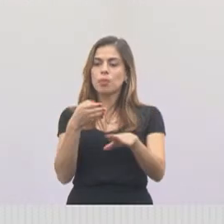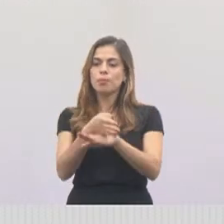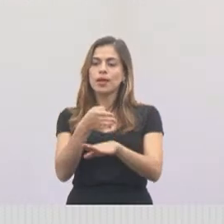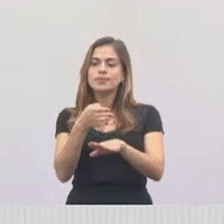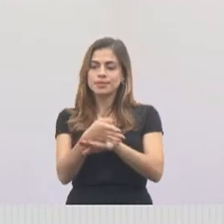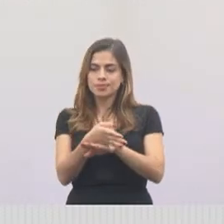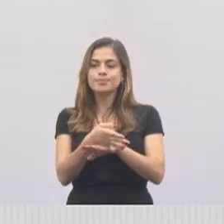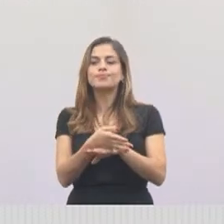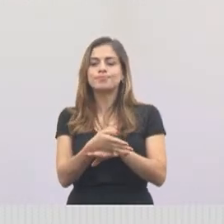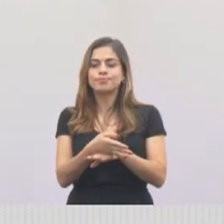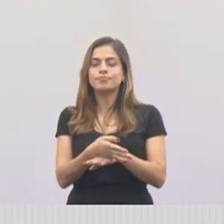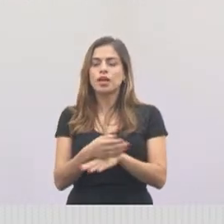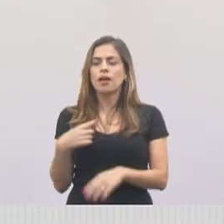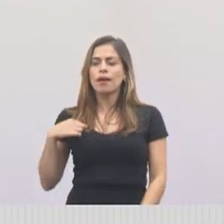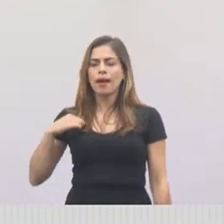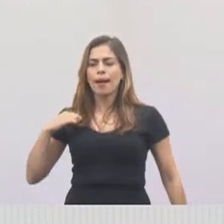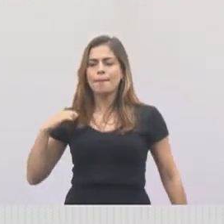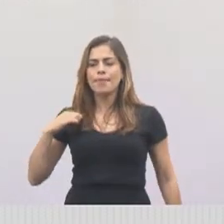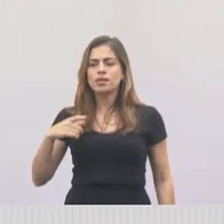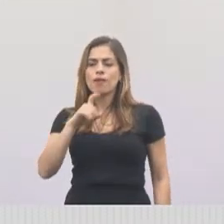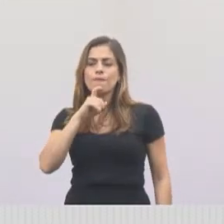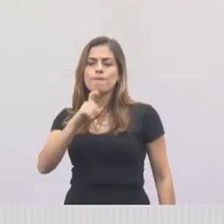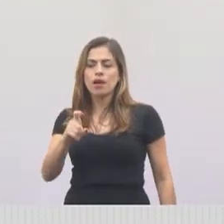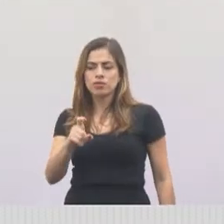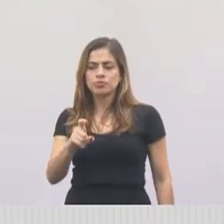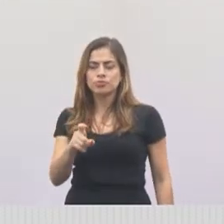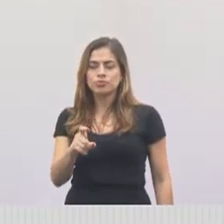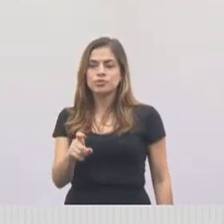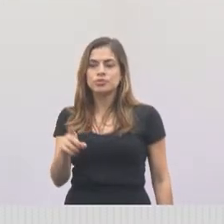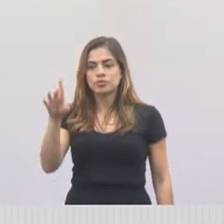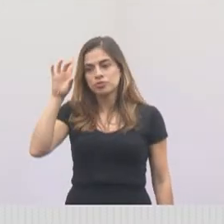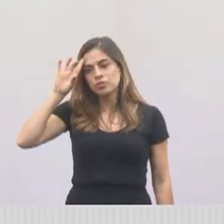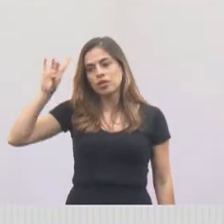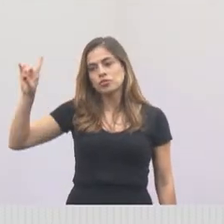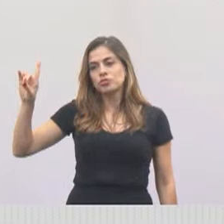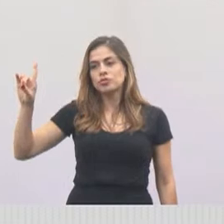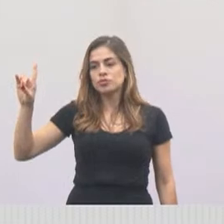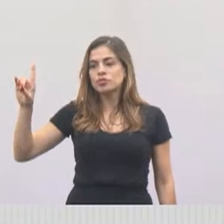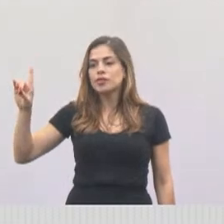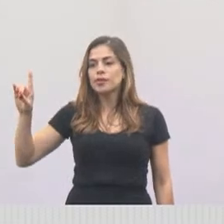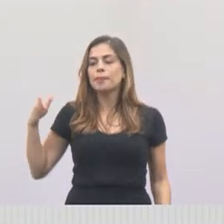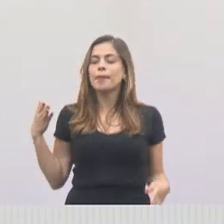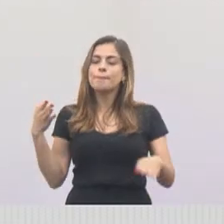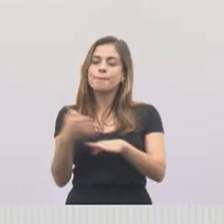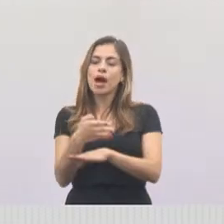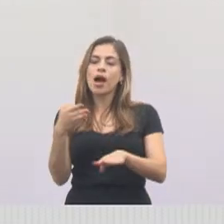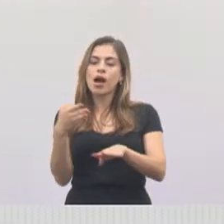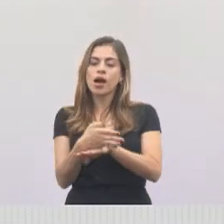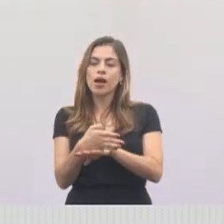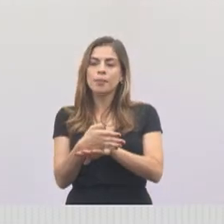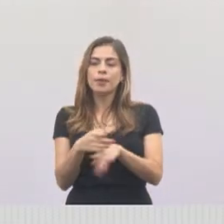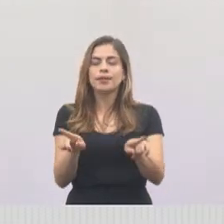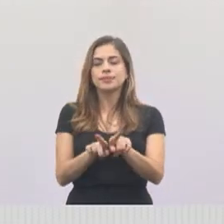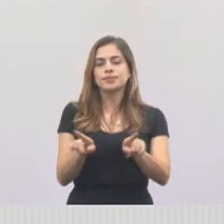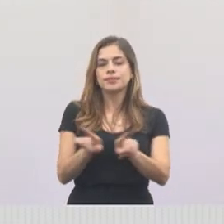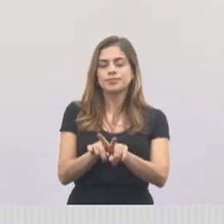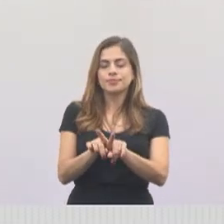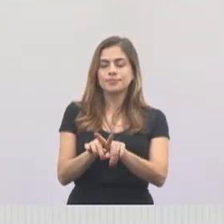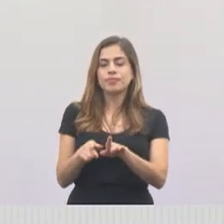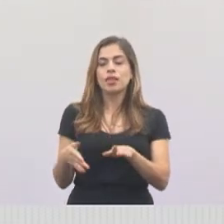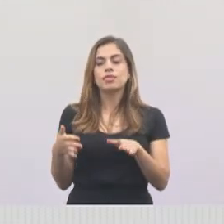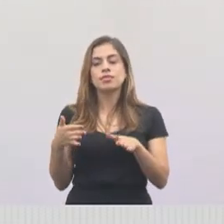participem. Vá de camisa verde nesse dia para participar e também